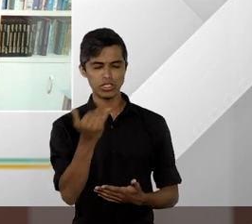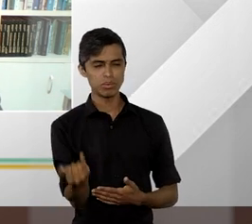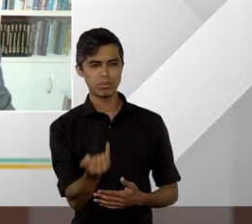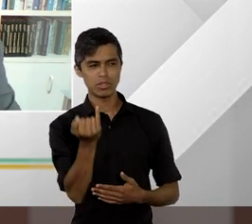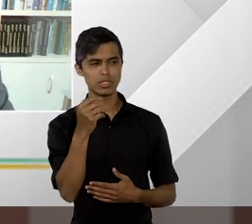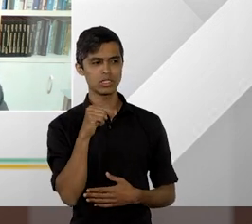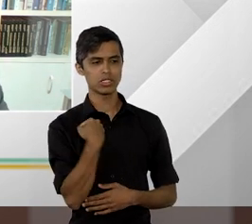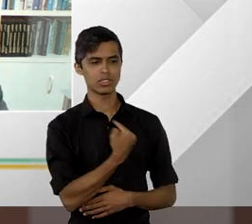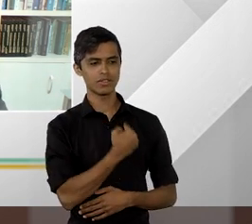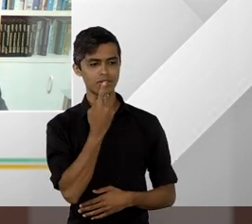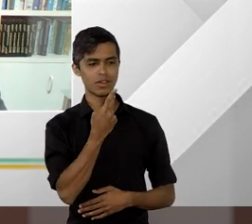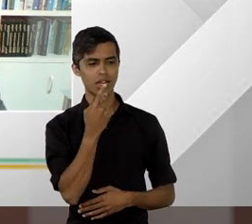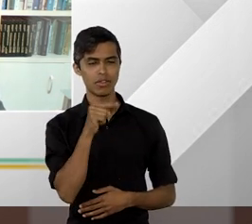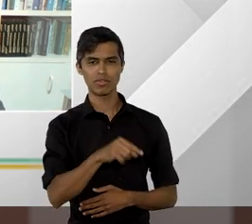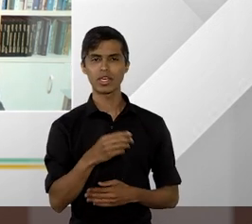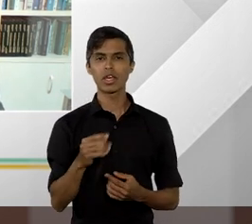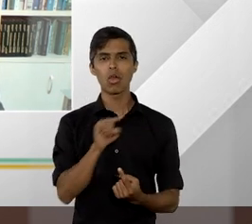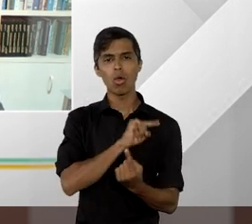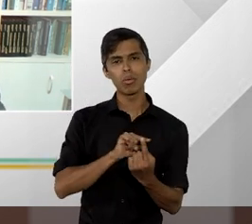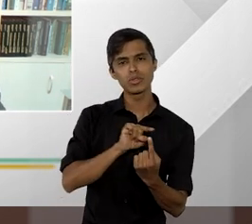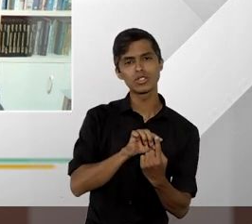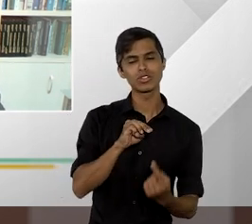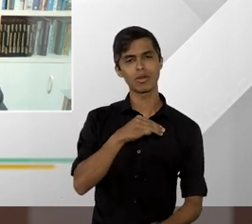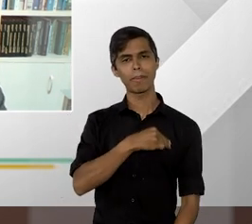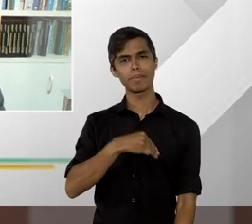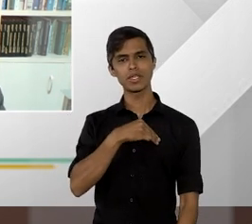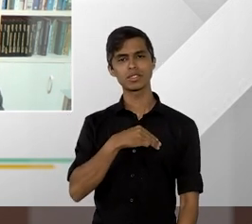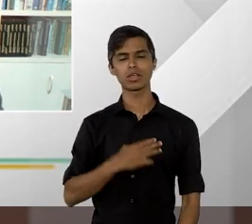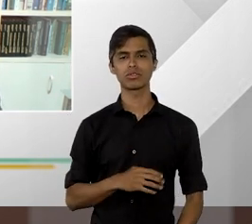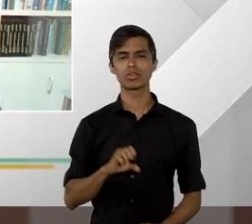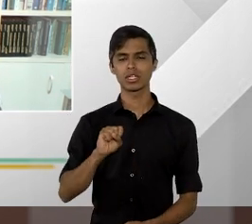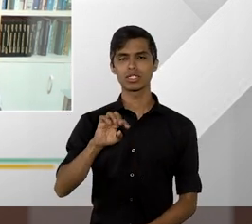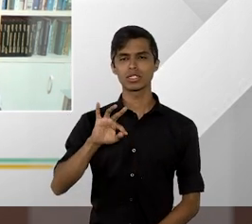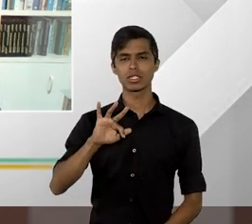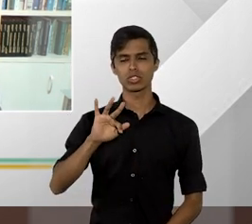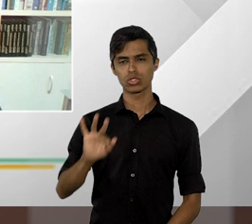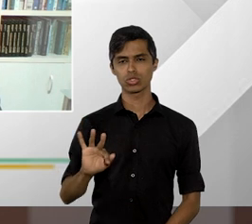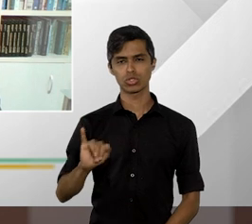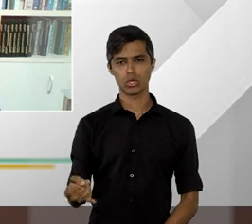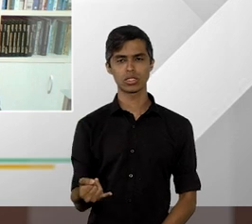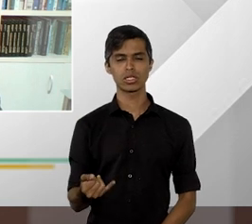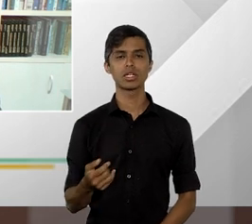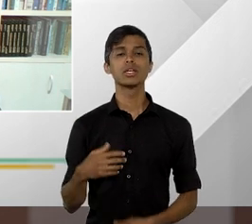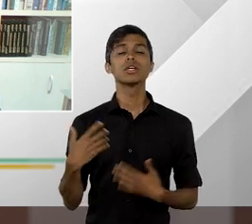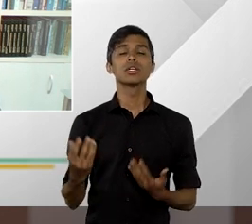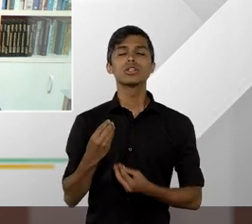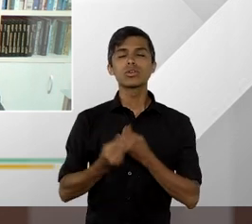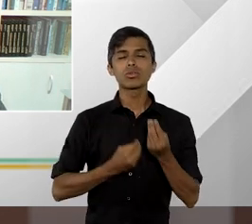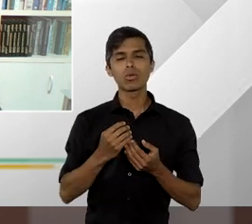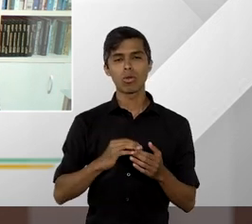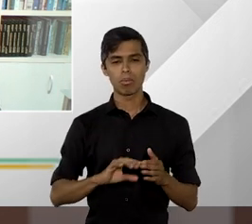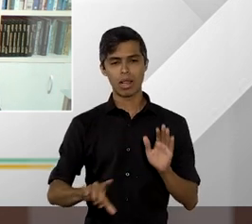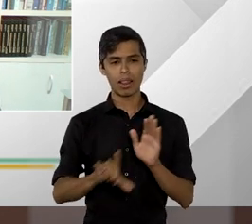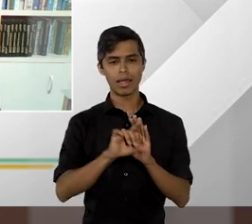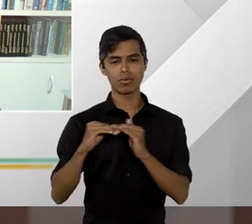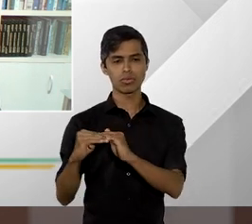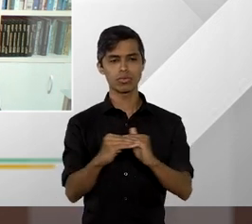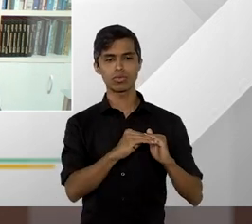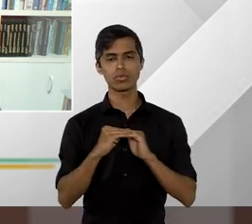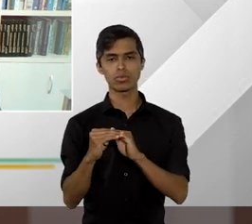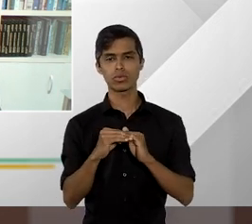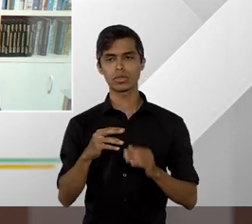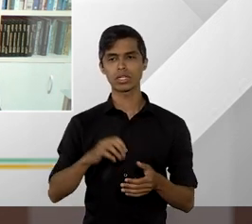aí a gente começar pela missão constitucional do STJ de uniformizar a interpretação da legislação federal,